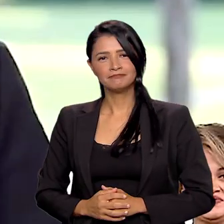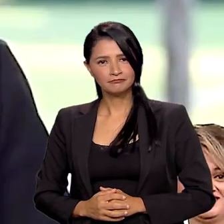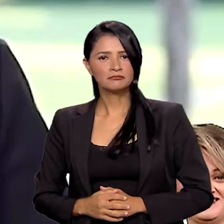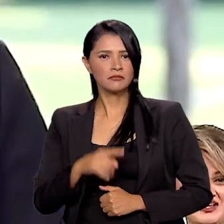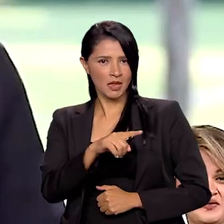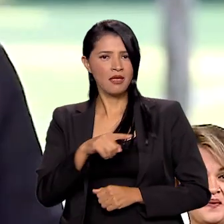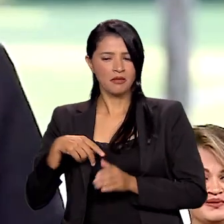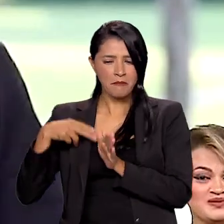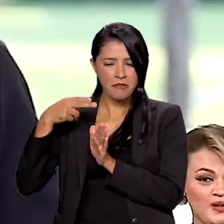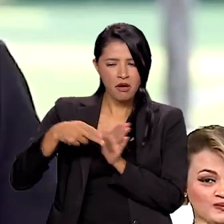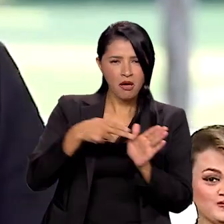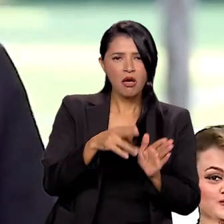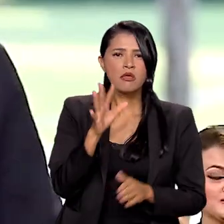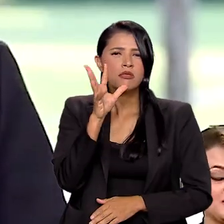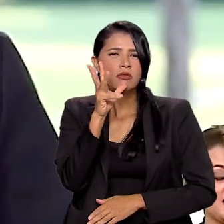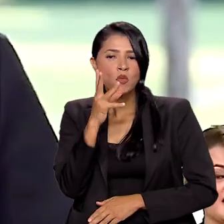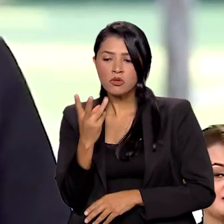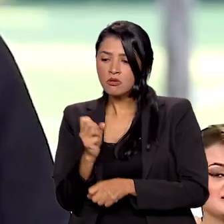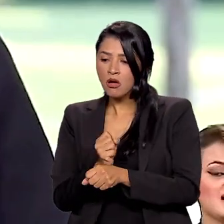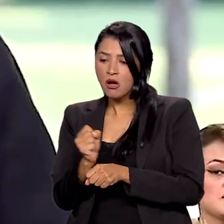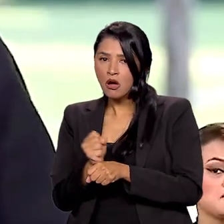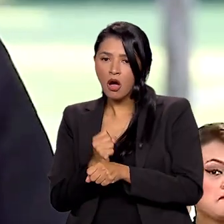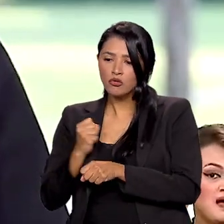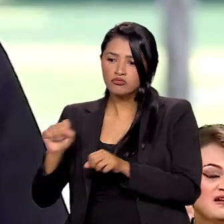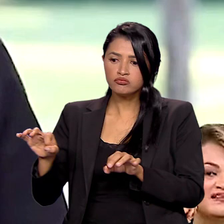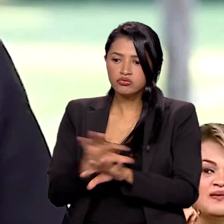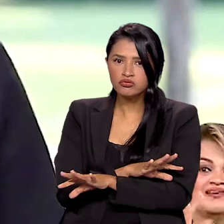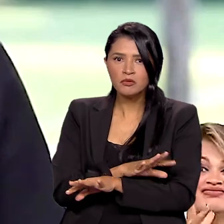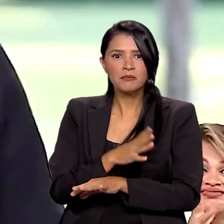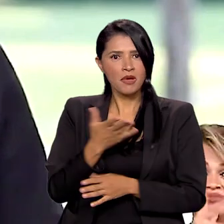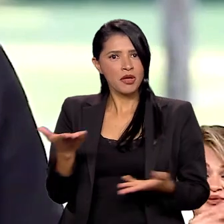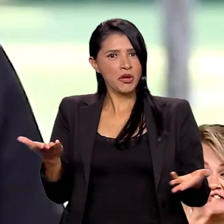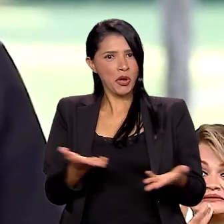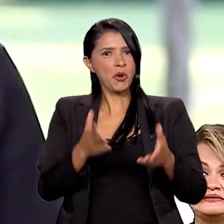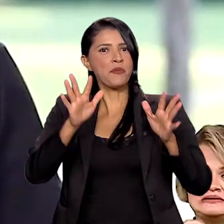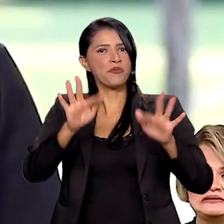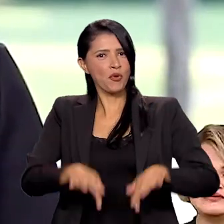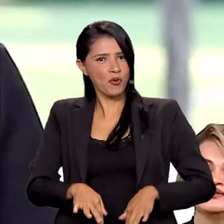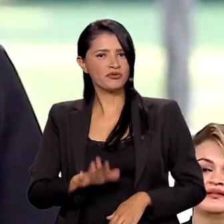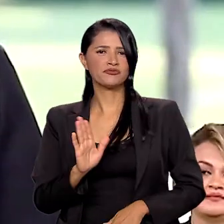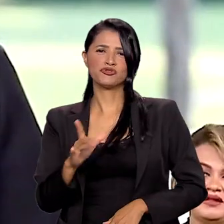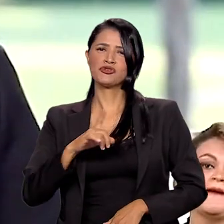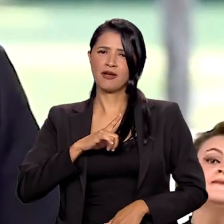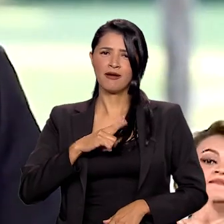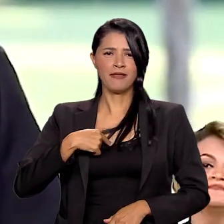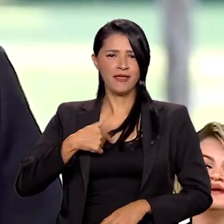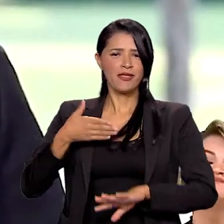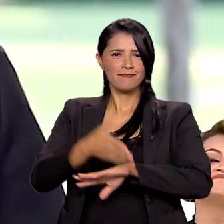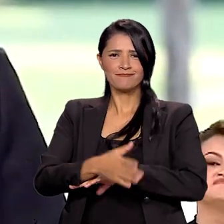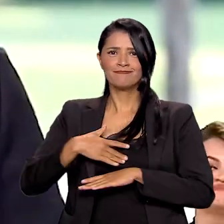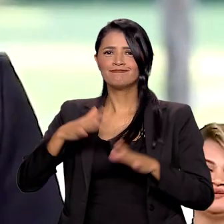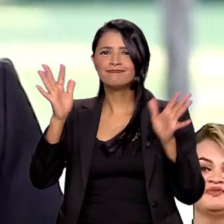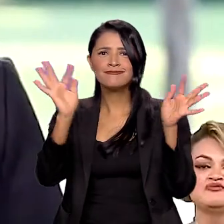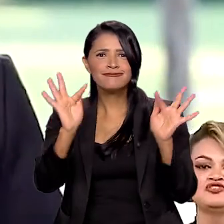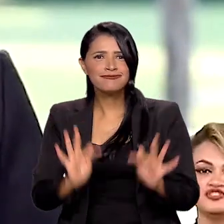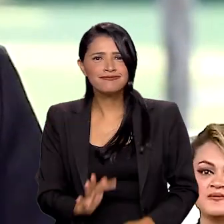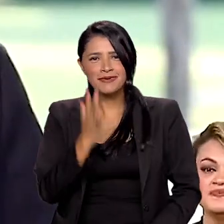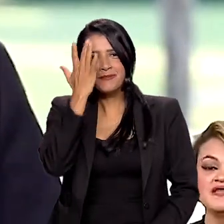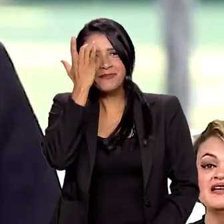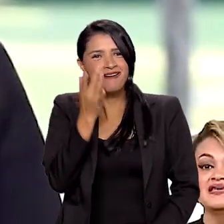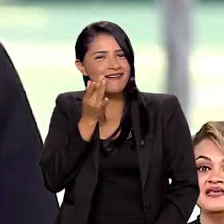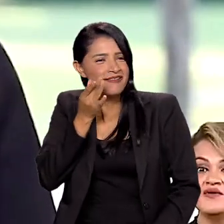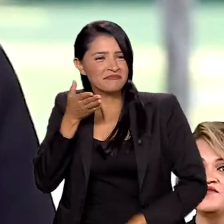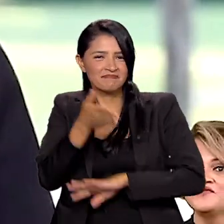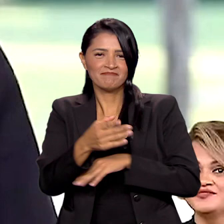Essa ferrovia demorou 30 anos para ser feita, mas finalmente ela está pronta e eu estarei muito feliz